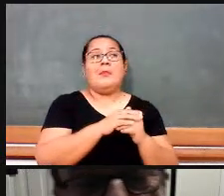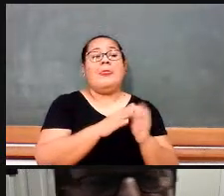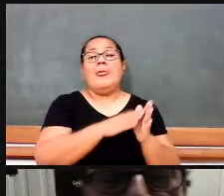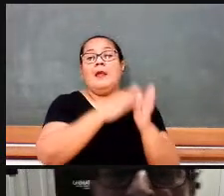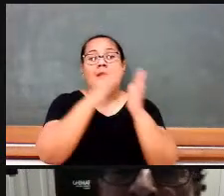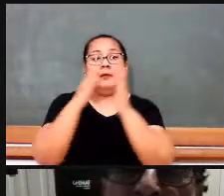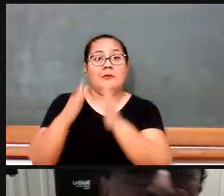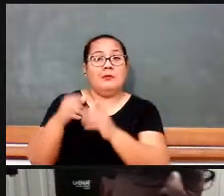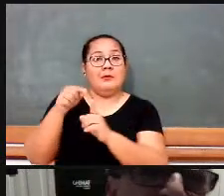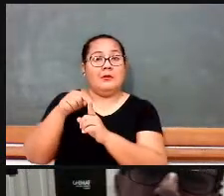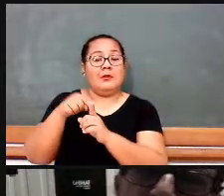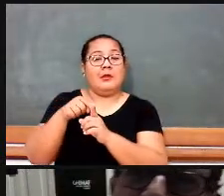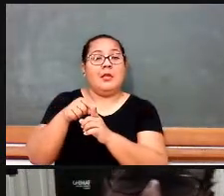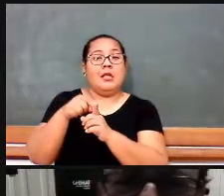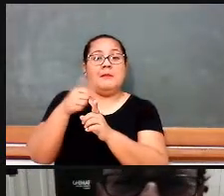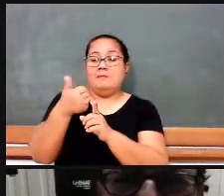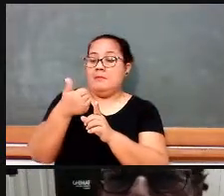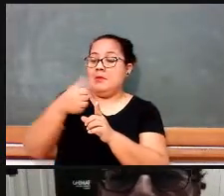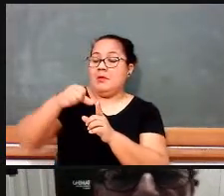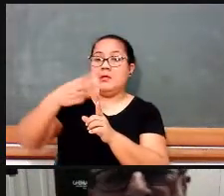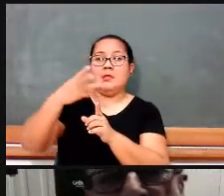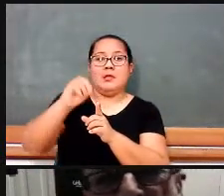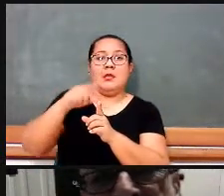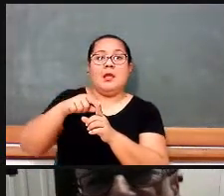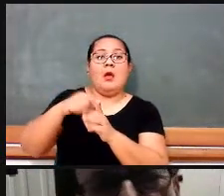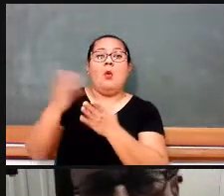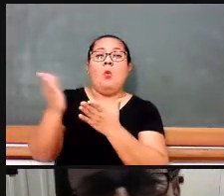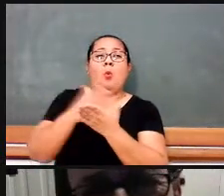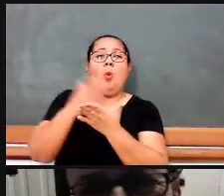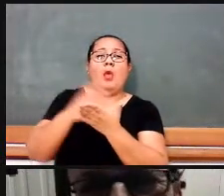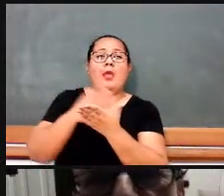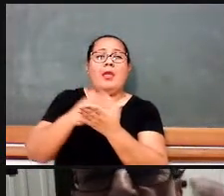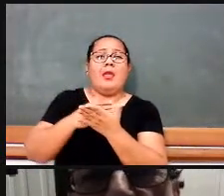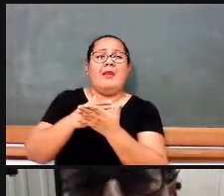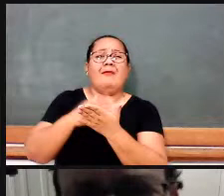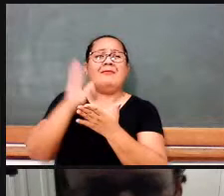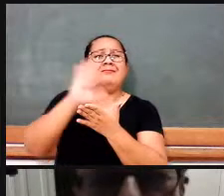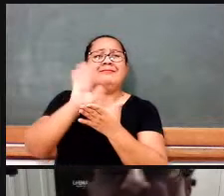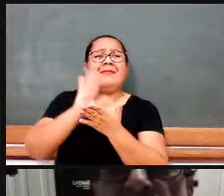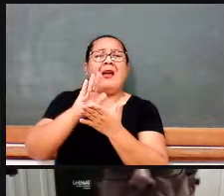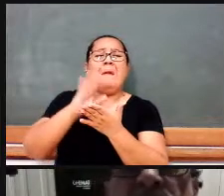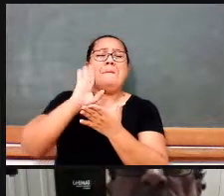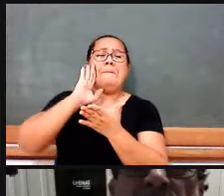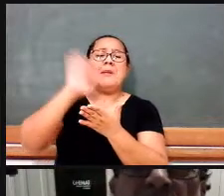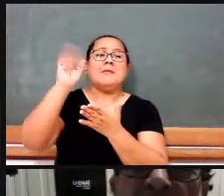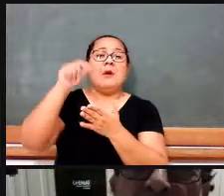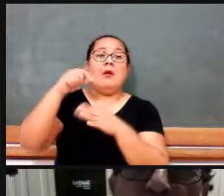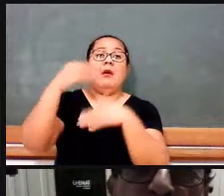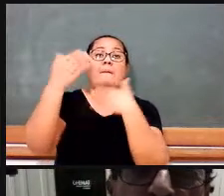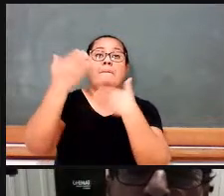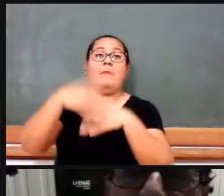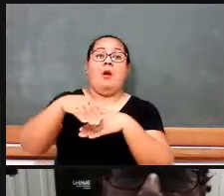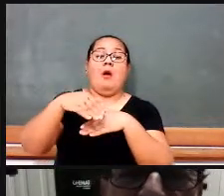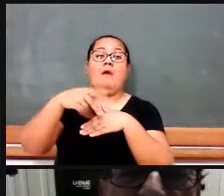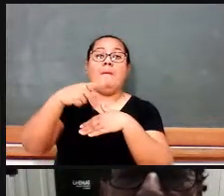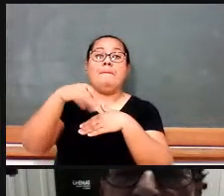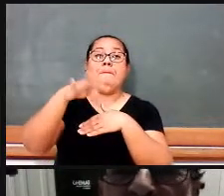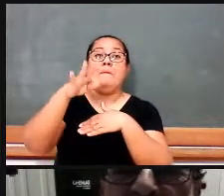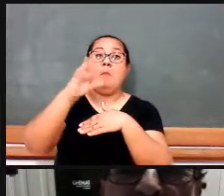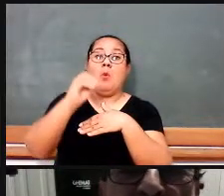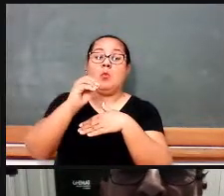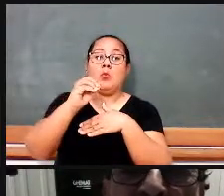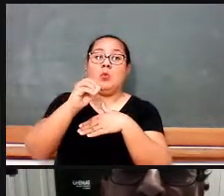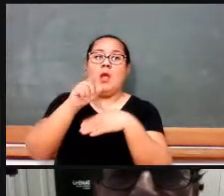fase em que os livros perdem importância. Quem ganha importância são os pontos de exame. Os pontos de